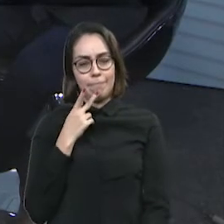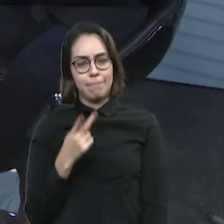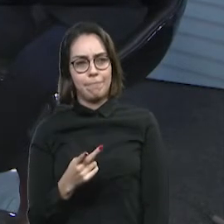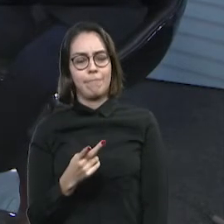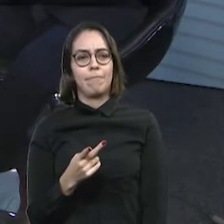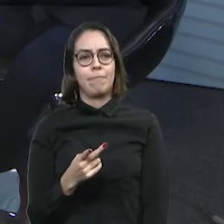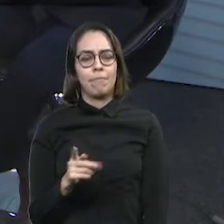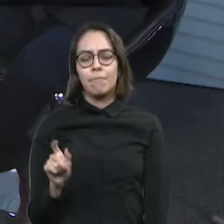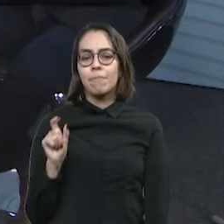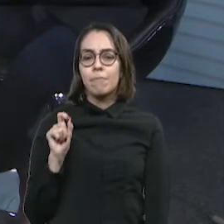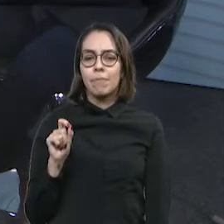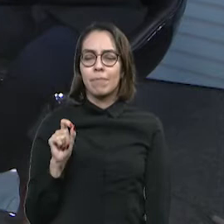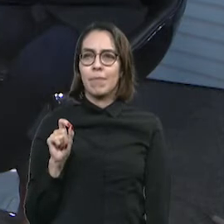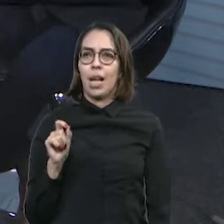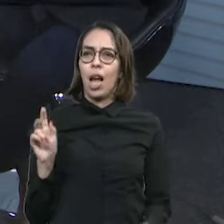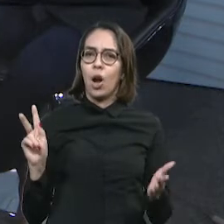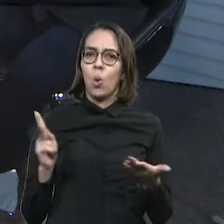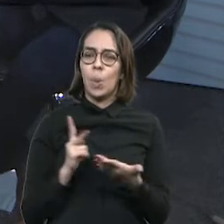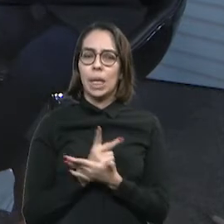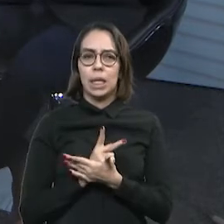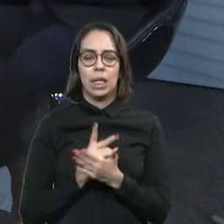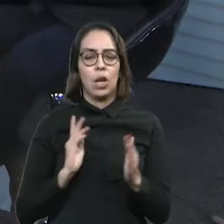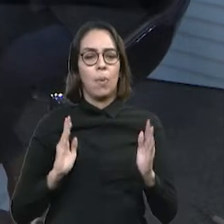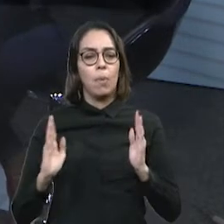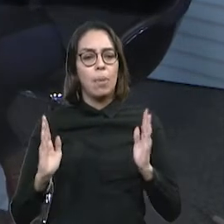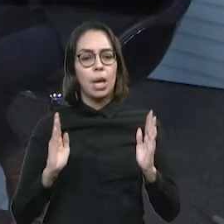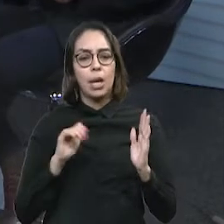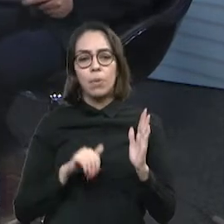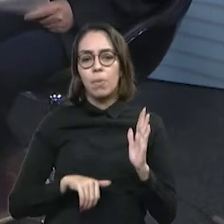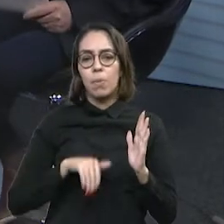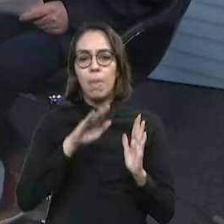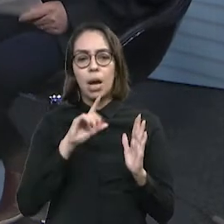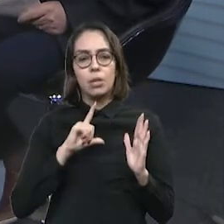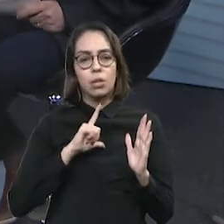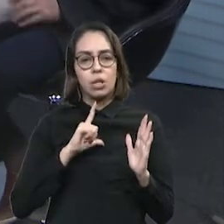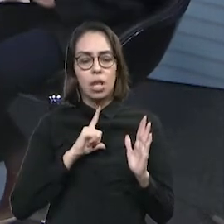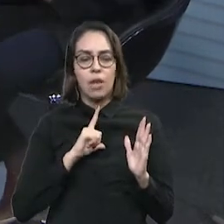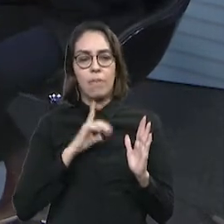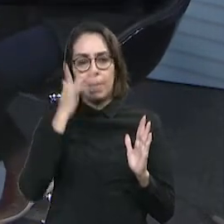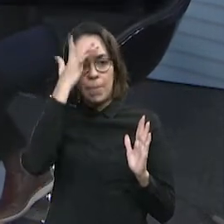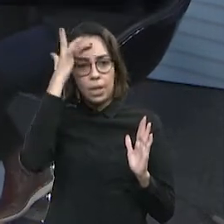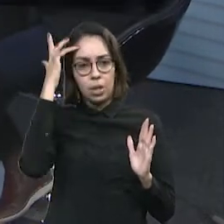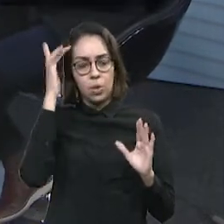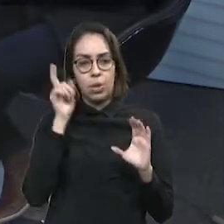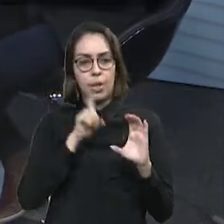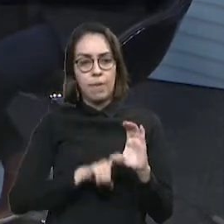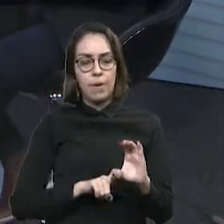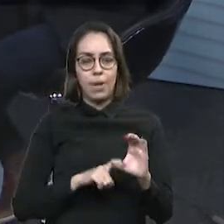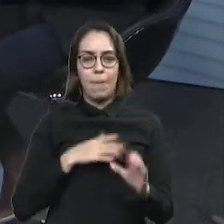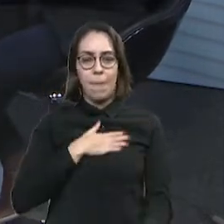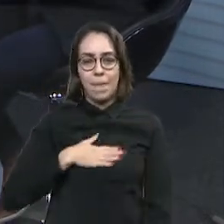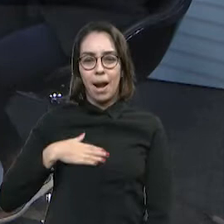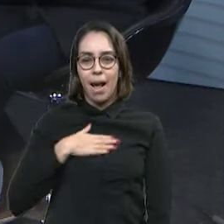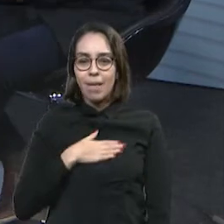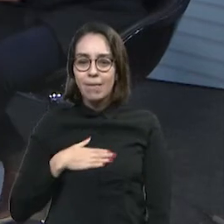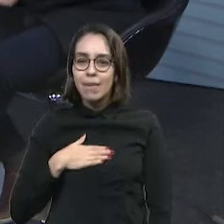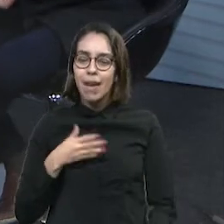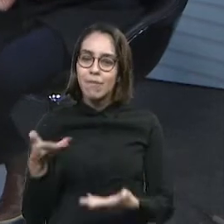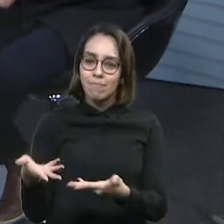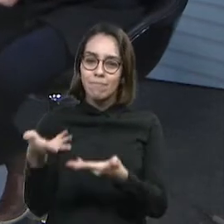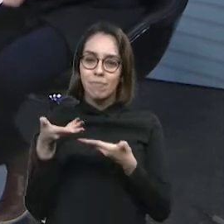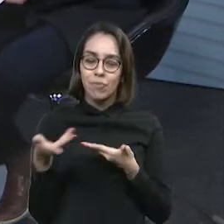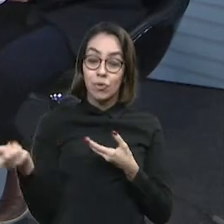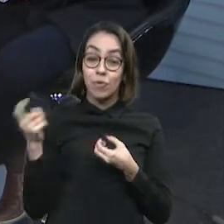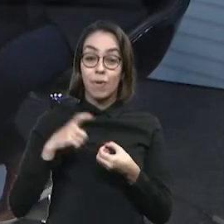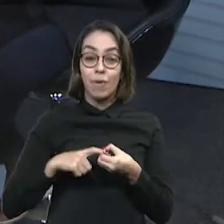o maior número de idade que tem de dois anos, faz dois anos que eu não vi a vocês. Tudo bom, Moisés? Prazer estar Prazer em receber, Moisés Keliano. Você é um bem-vindo ao